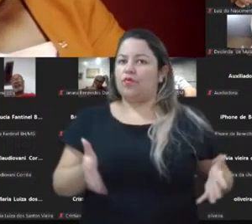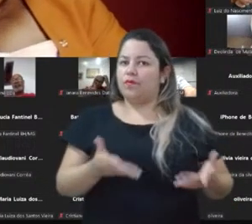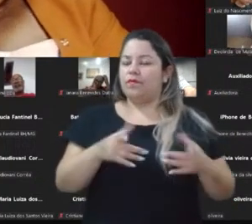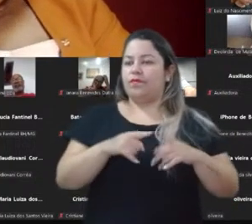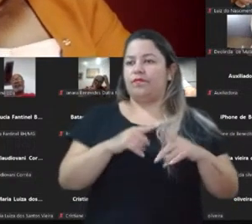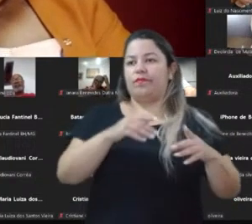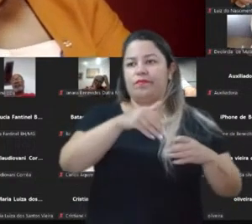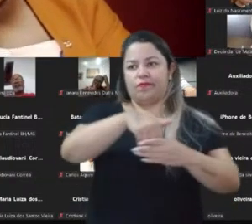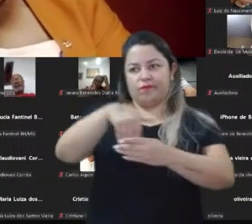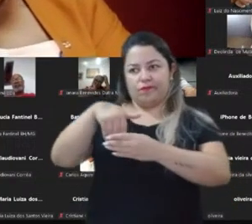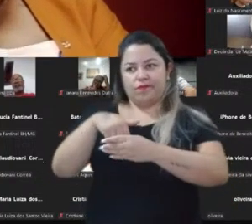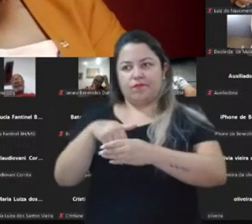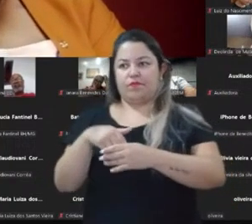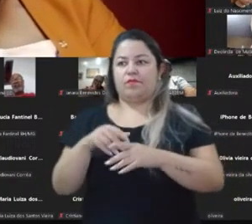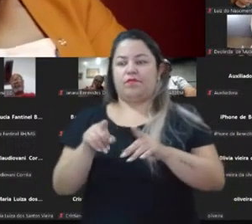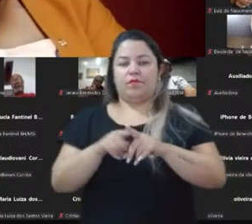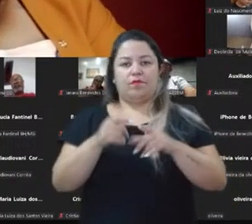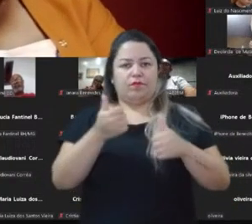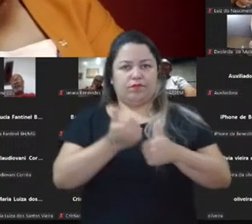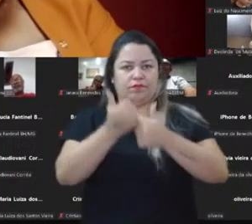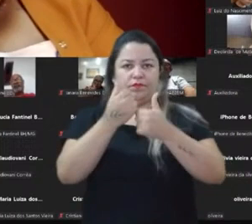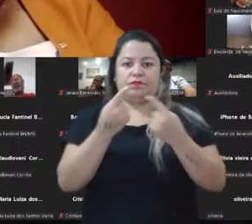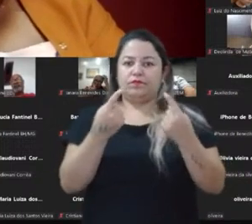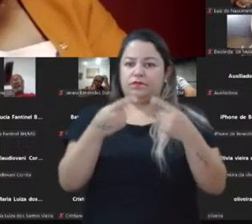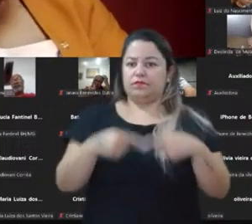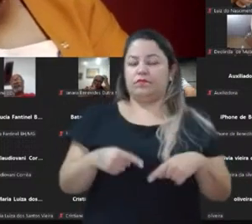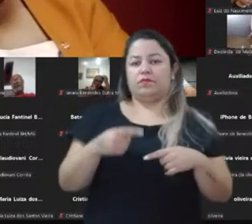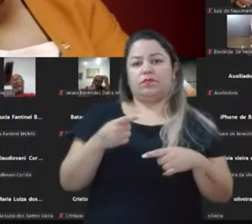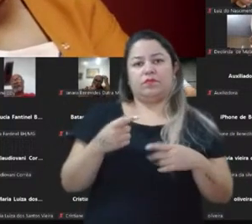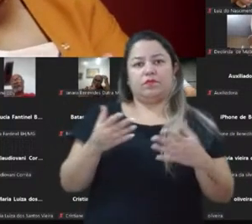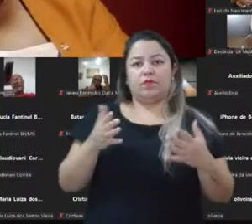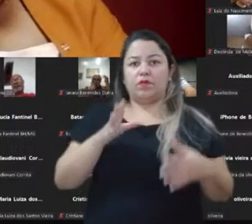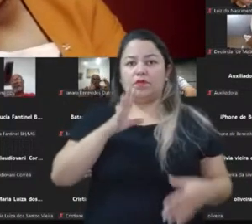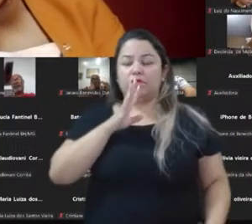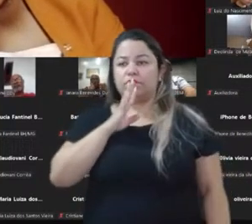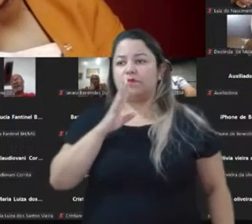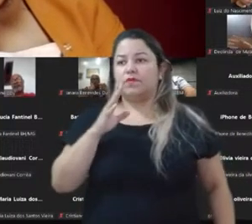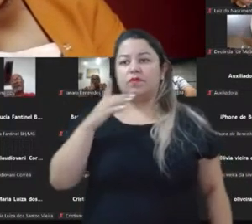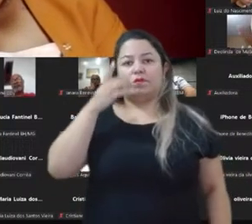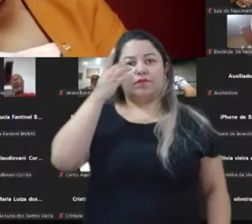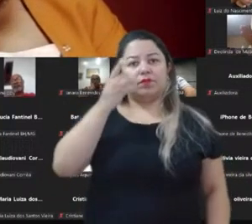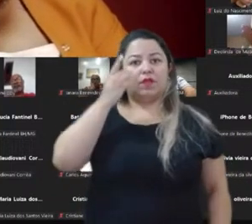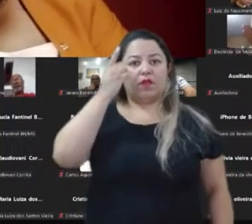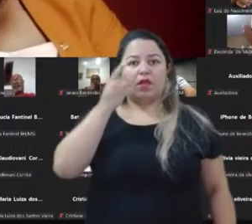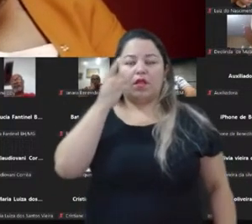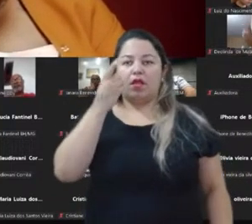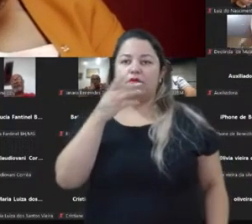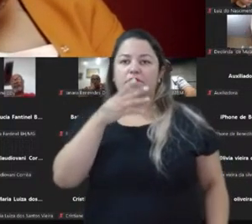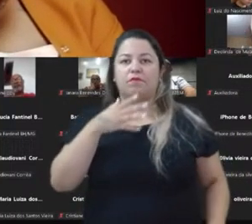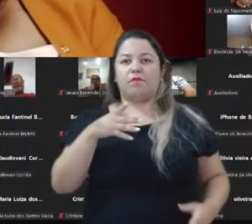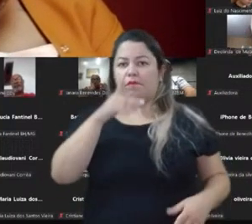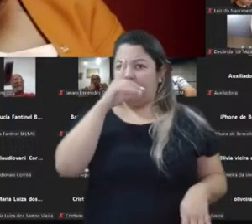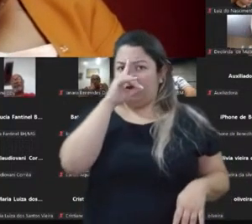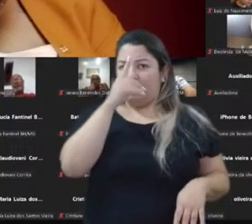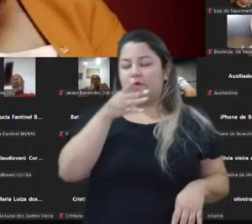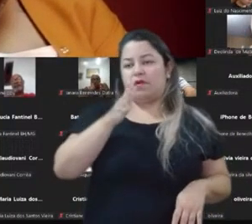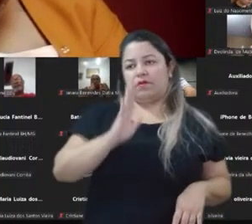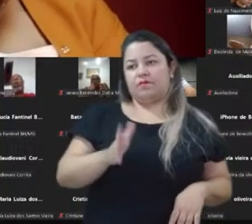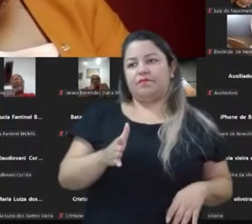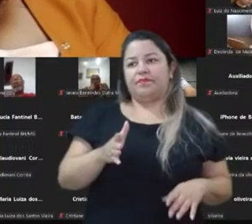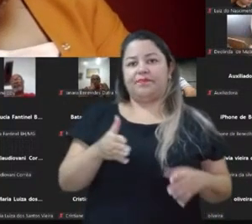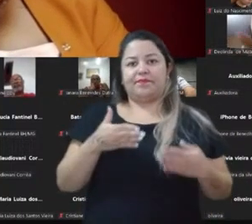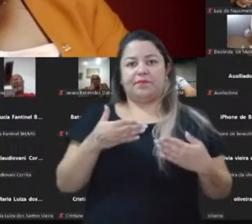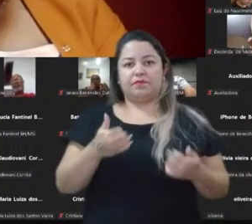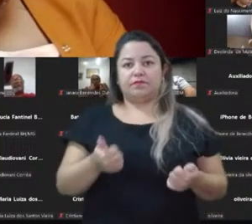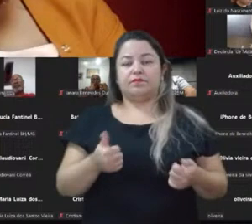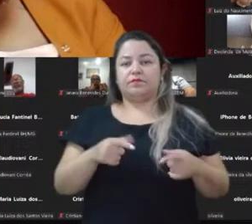eleitores o apoio de políticos renomados, de parlamentares com muitos mandatos já consolidados na política.